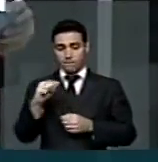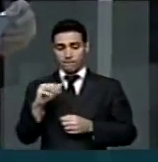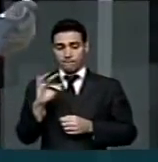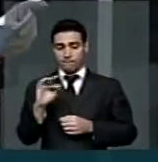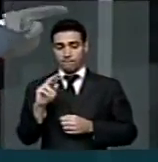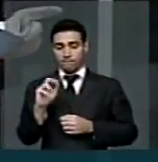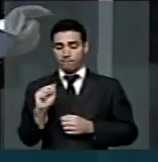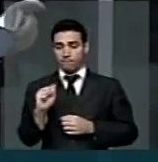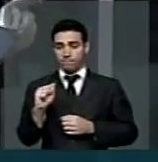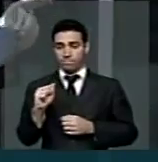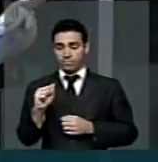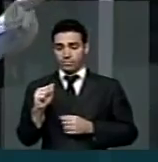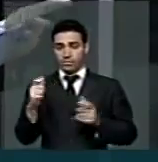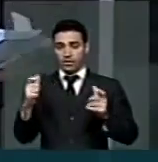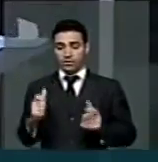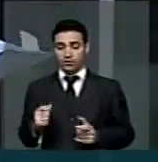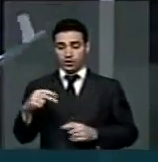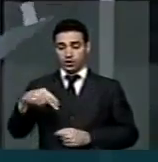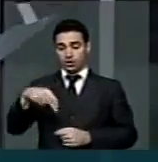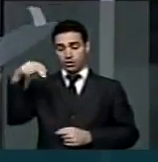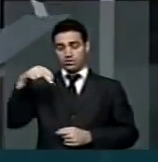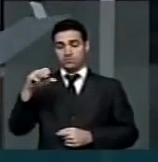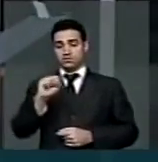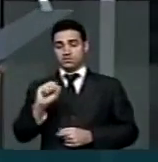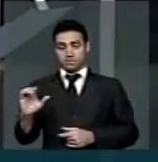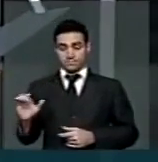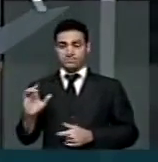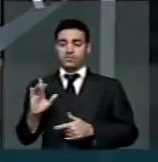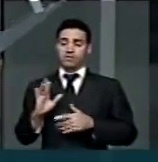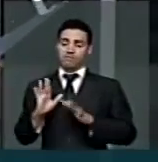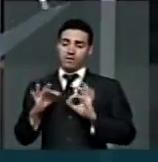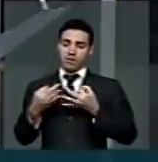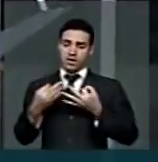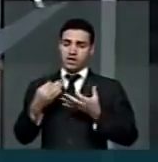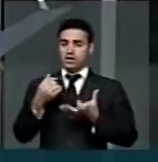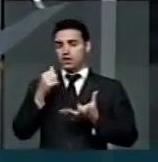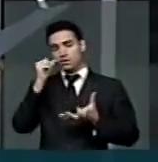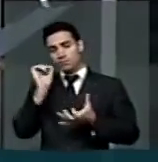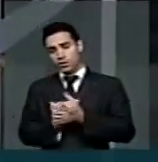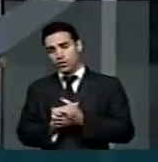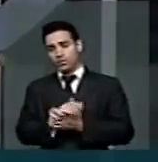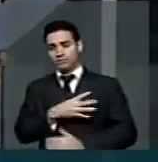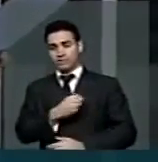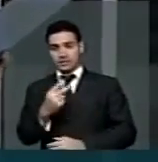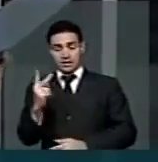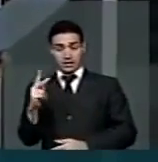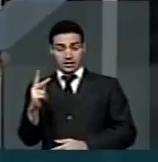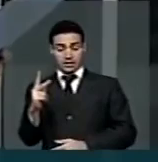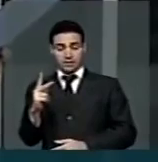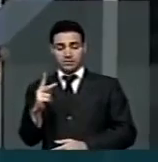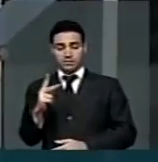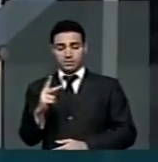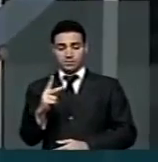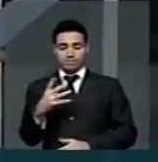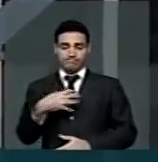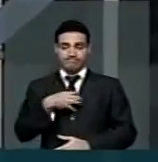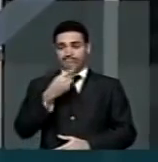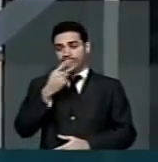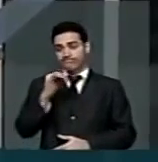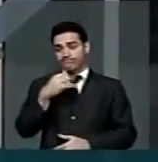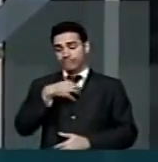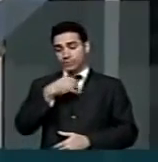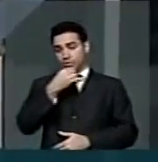no norte do Estado de Santa Catarina. Os familiares, a esposa e a filha, vai daqui o nosso pesar